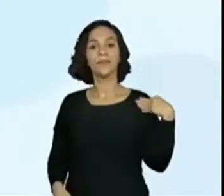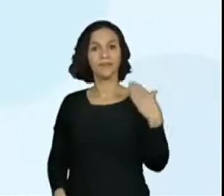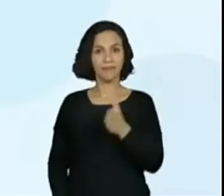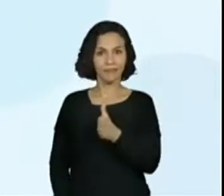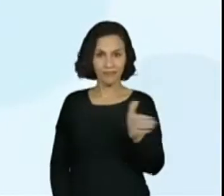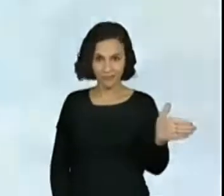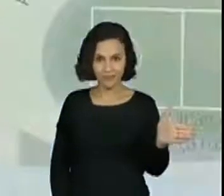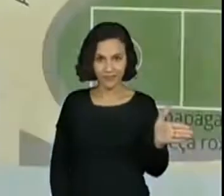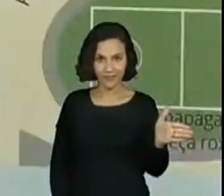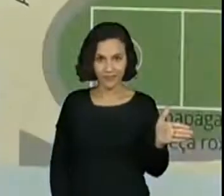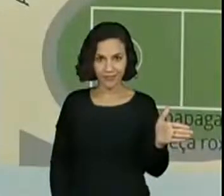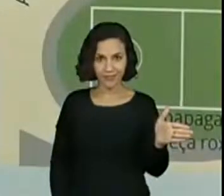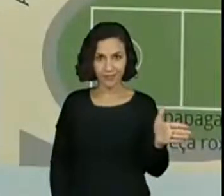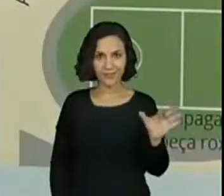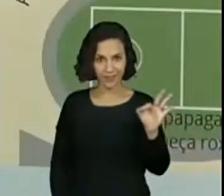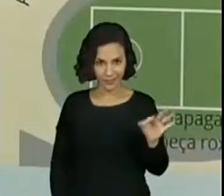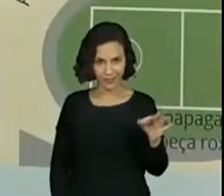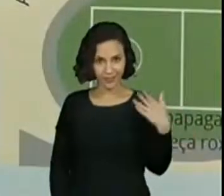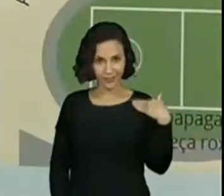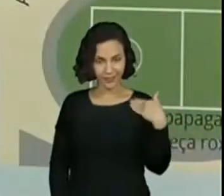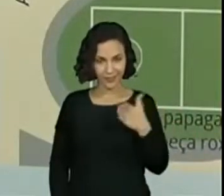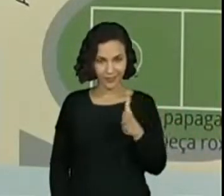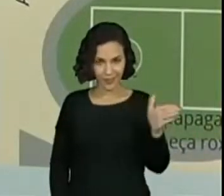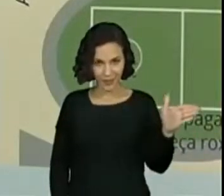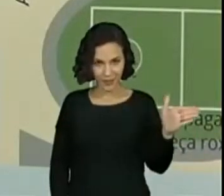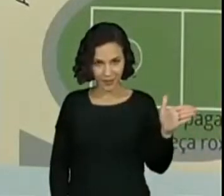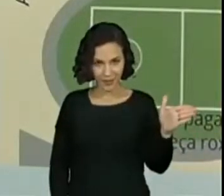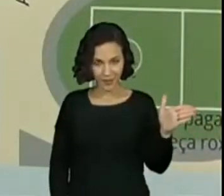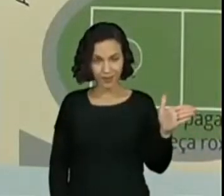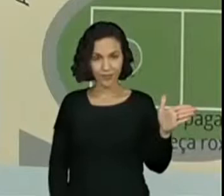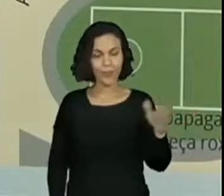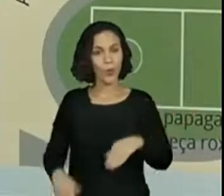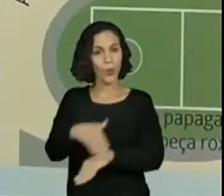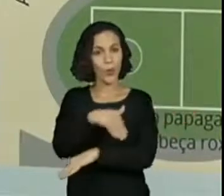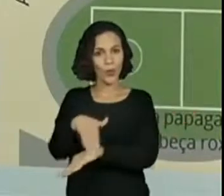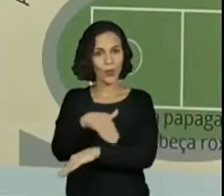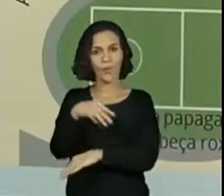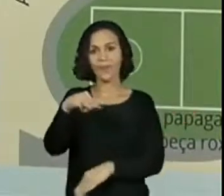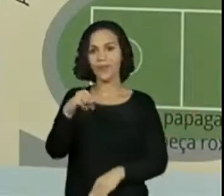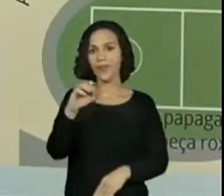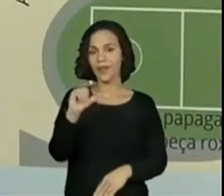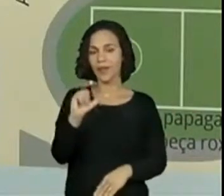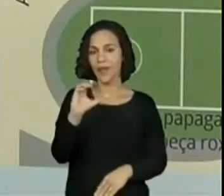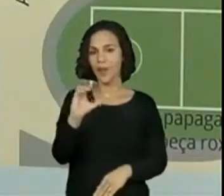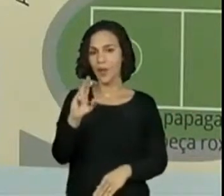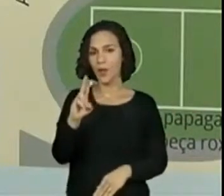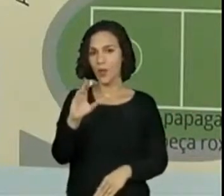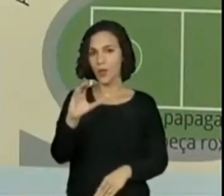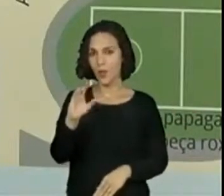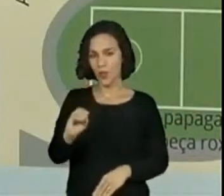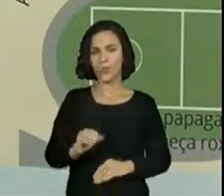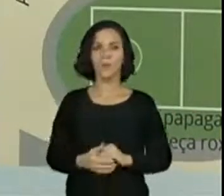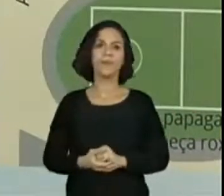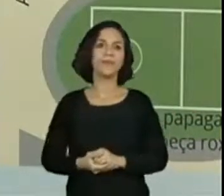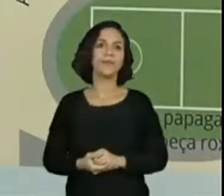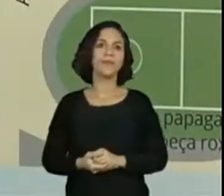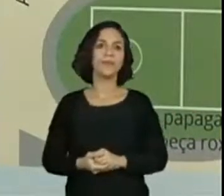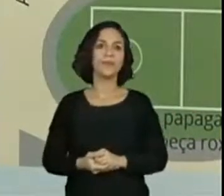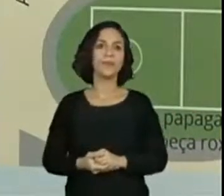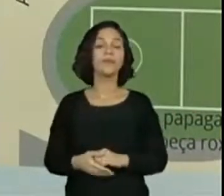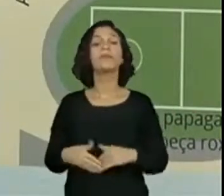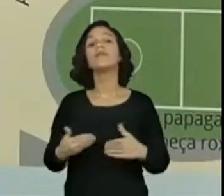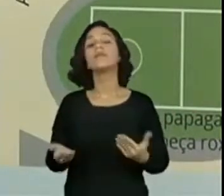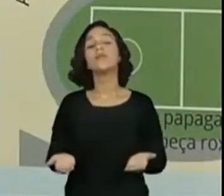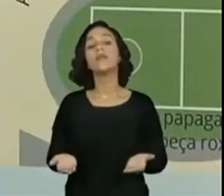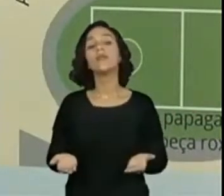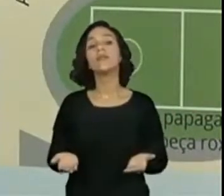esquerda? Elas estão colocando vira para a direita. Vira para a direita na rua Macuco. Vou fazer de azul, tá? E aí? Ela vira na